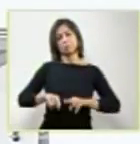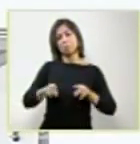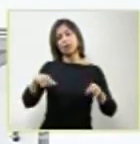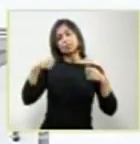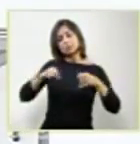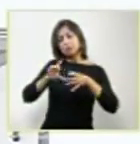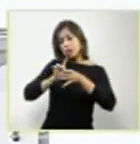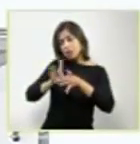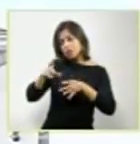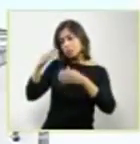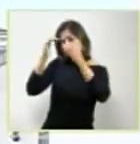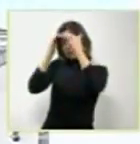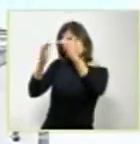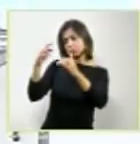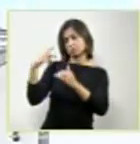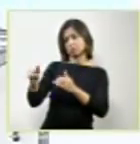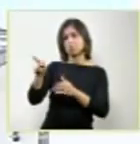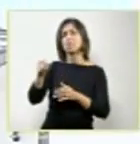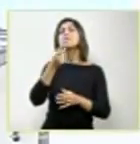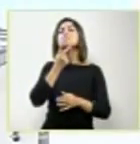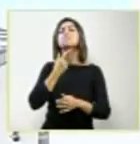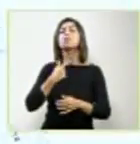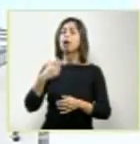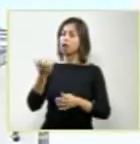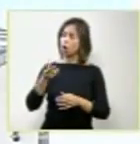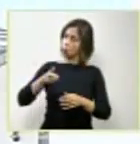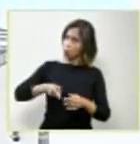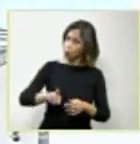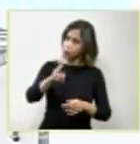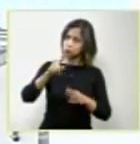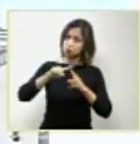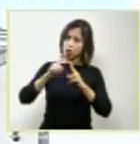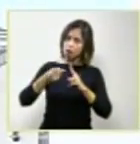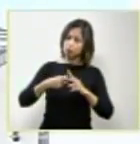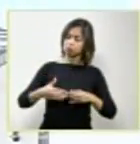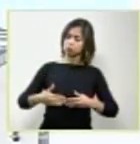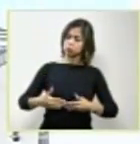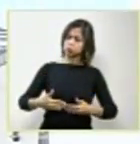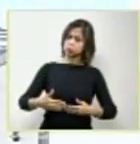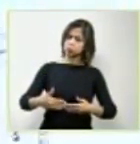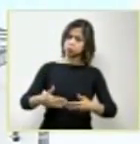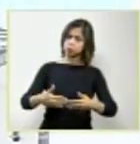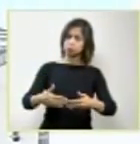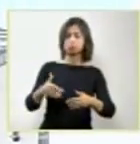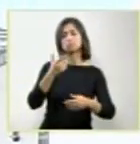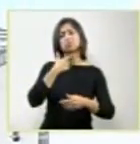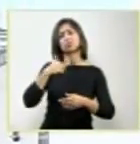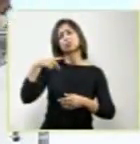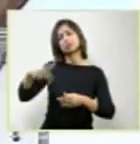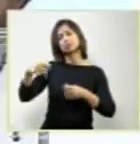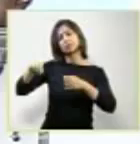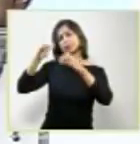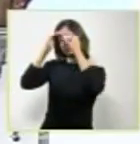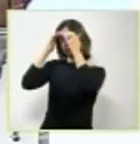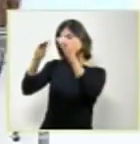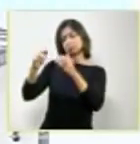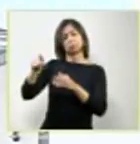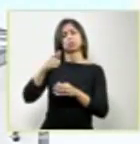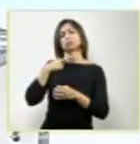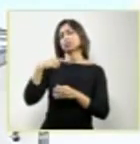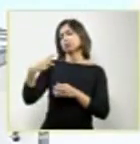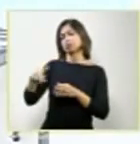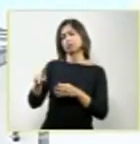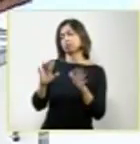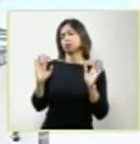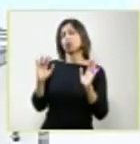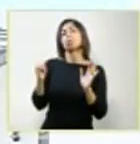se respeitamos a autonomia, essa autonomia tem que ser respeitada no seu desejo de progredir a gravidez, por algum motivo, que